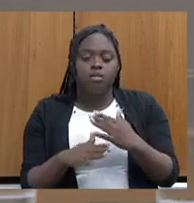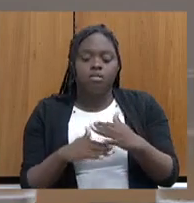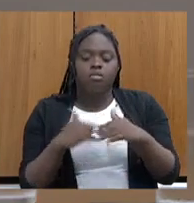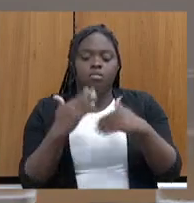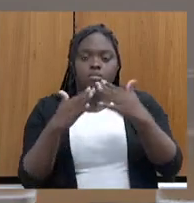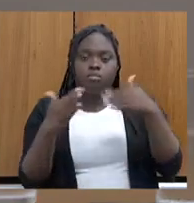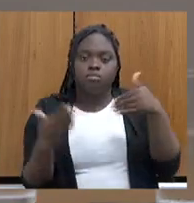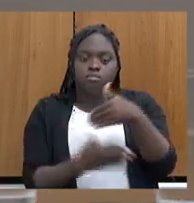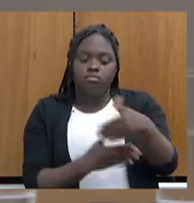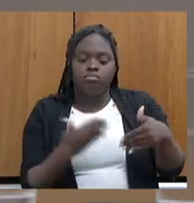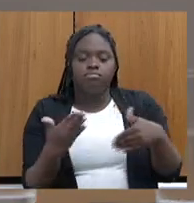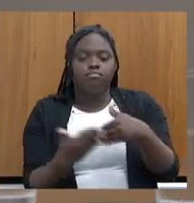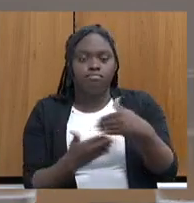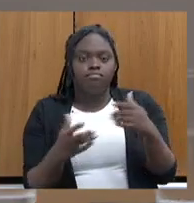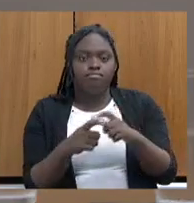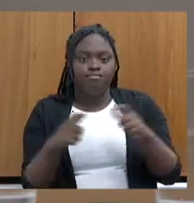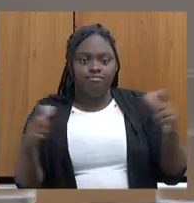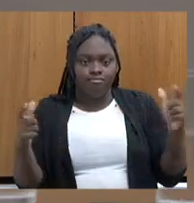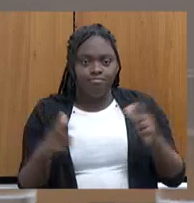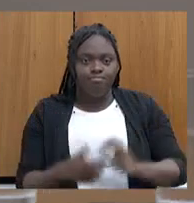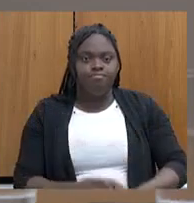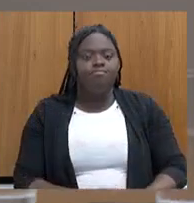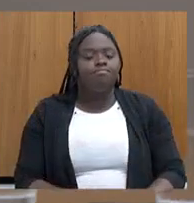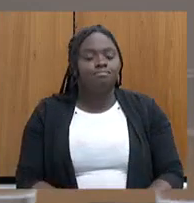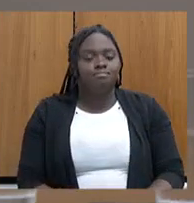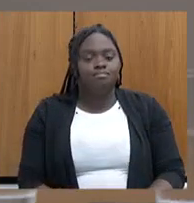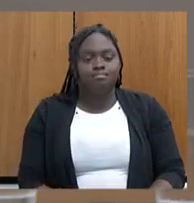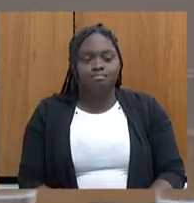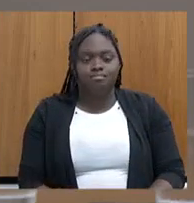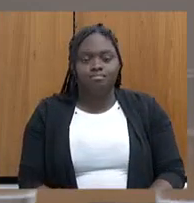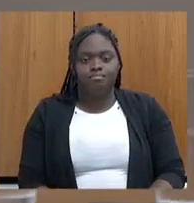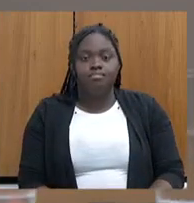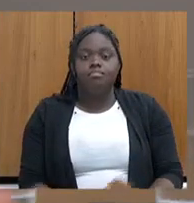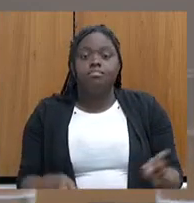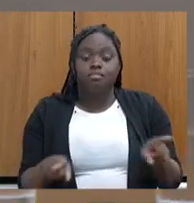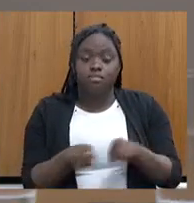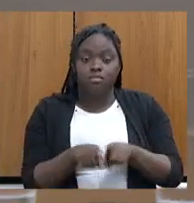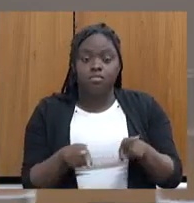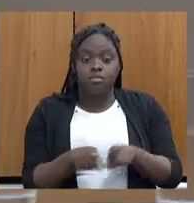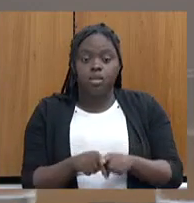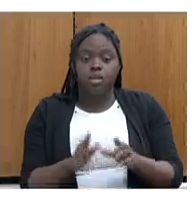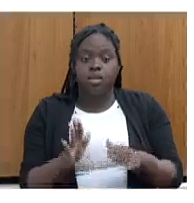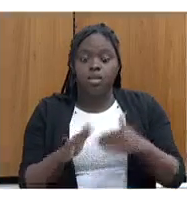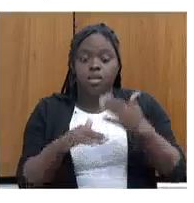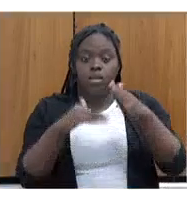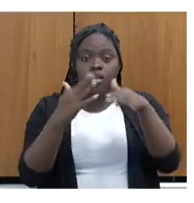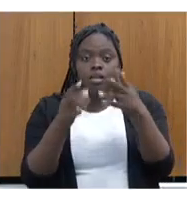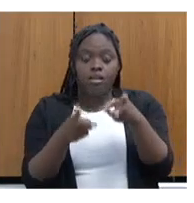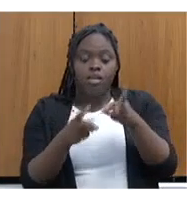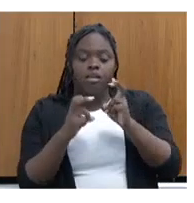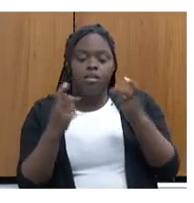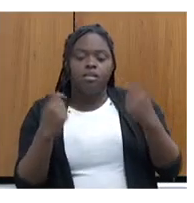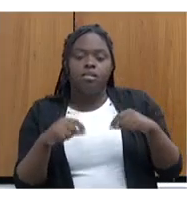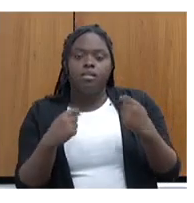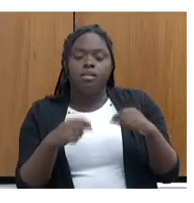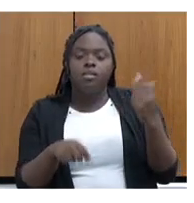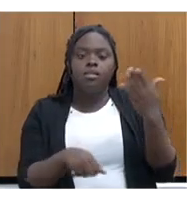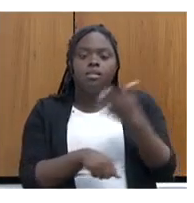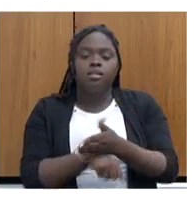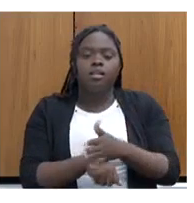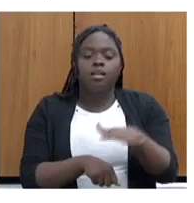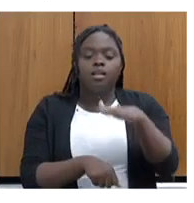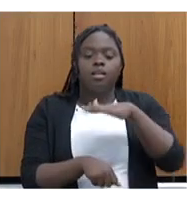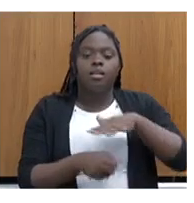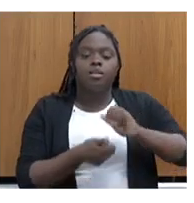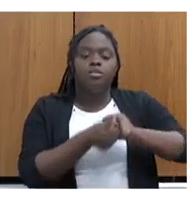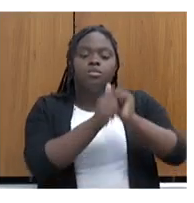negociação muito grande. Por favor. Também nesse processo, gente viu que a gente tem que entrar com geração esporte, que é o